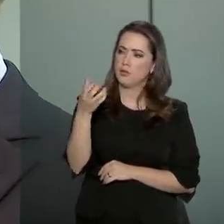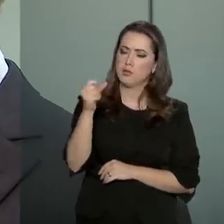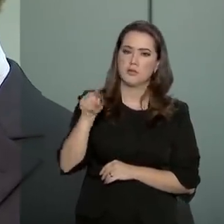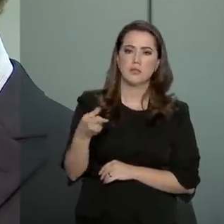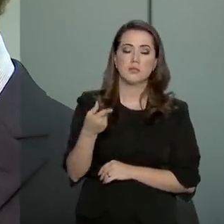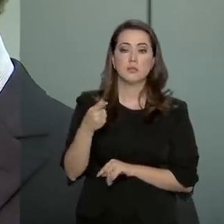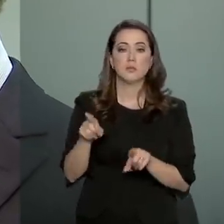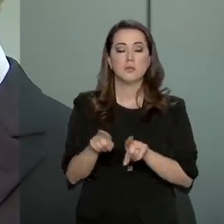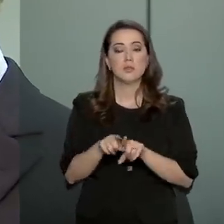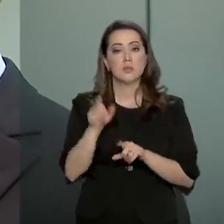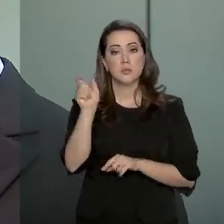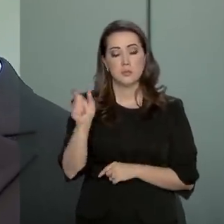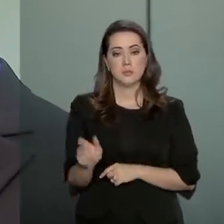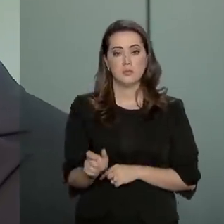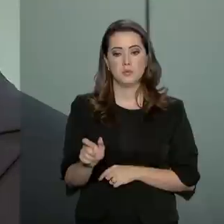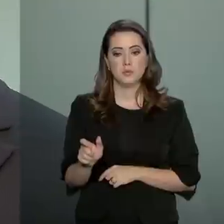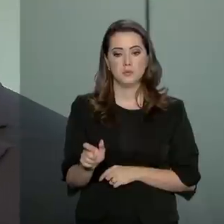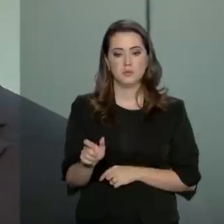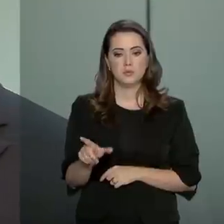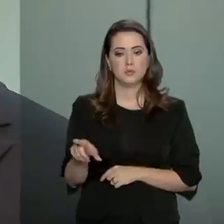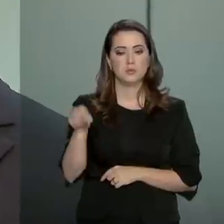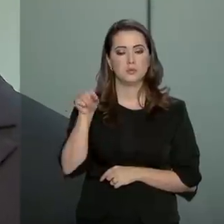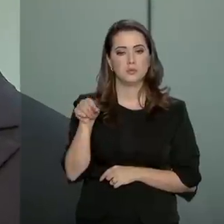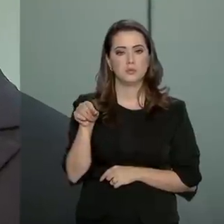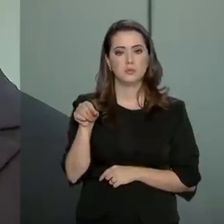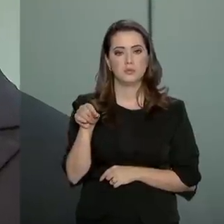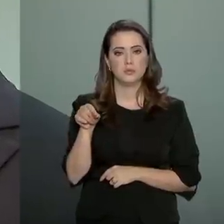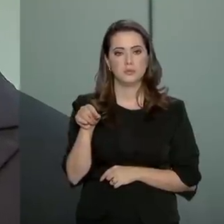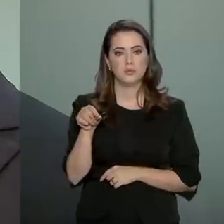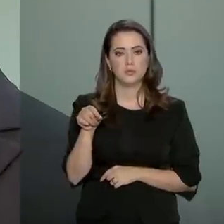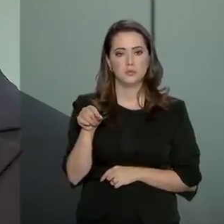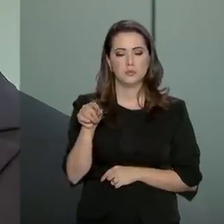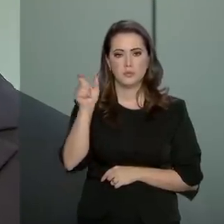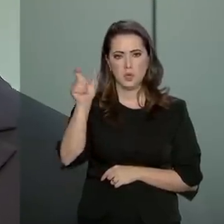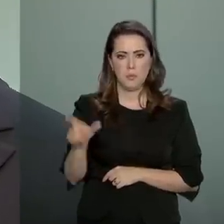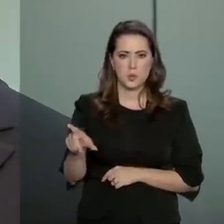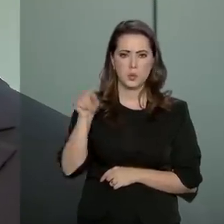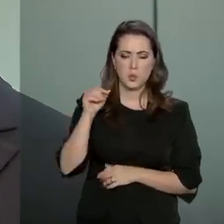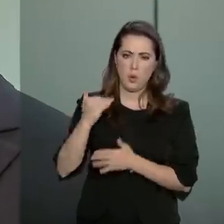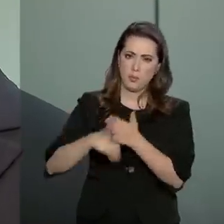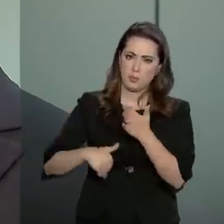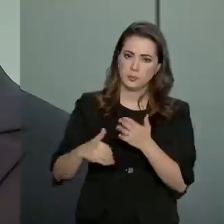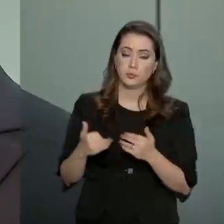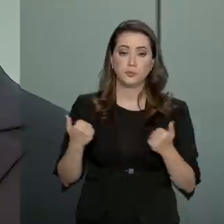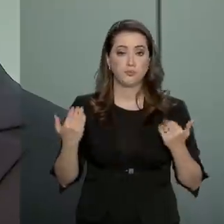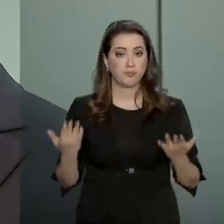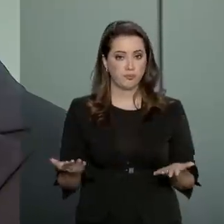mil, ele opta pelas deduções,